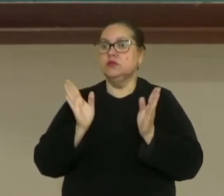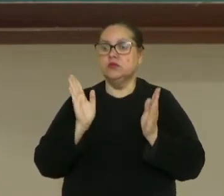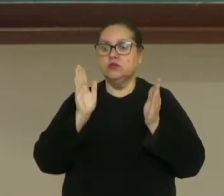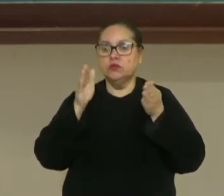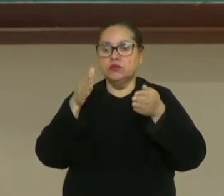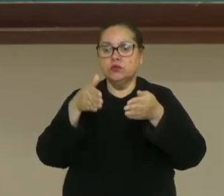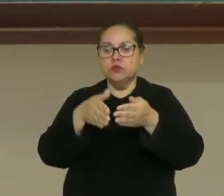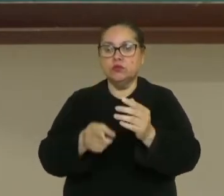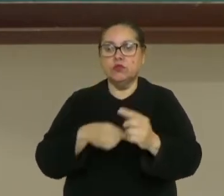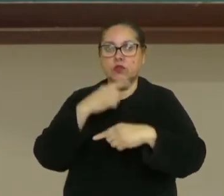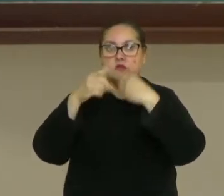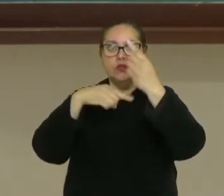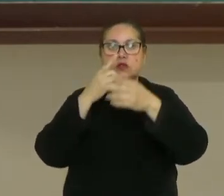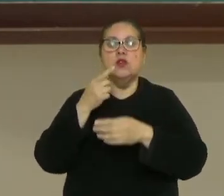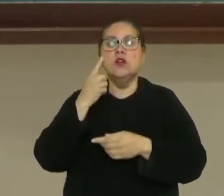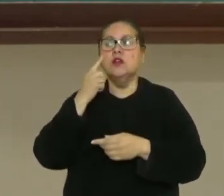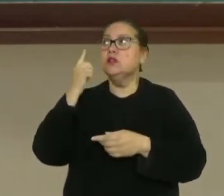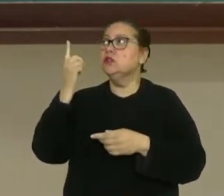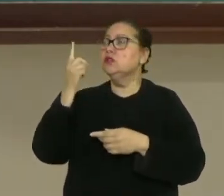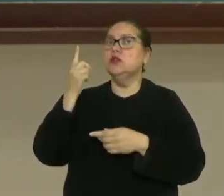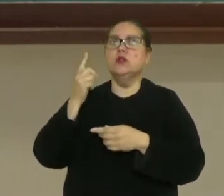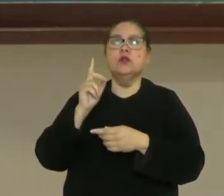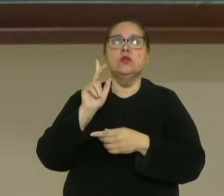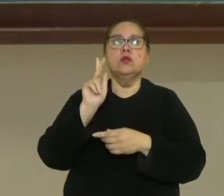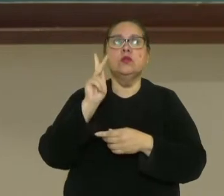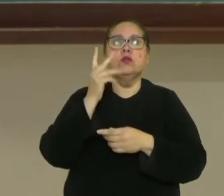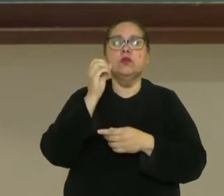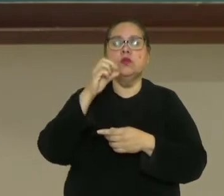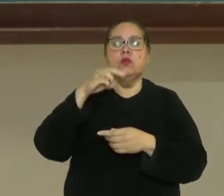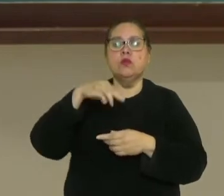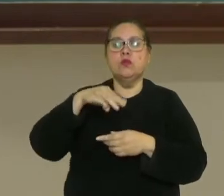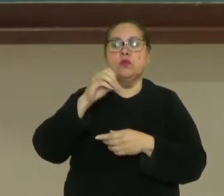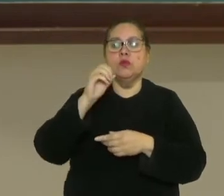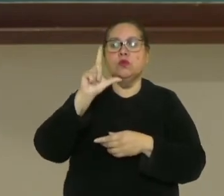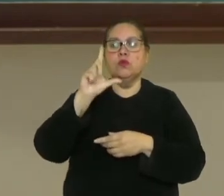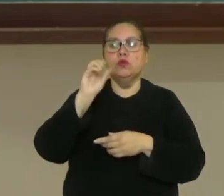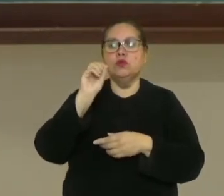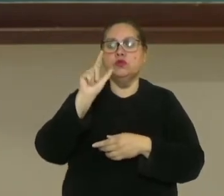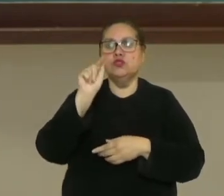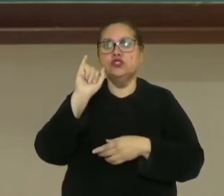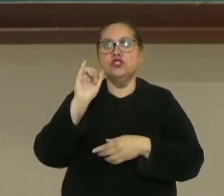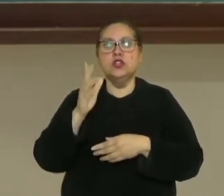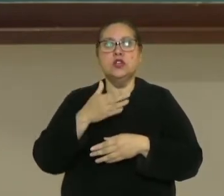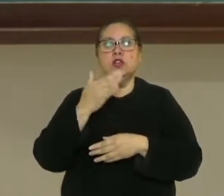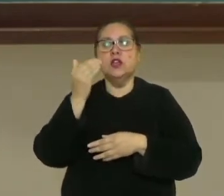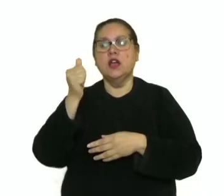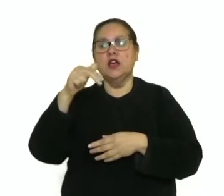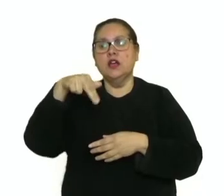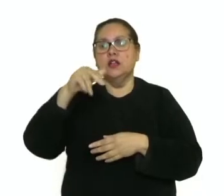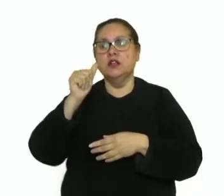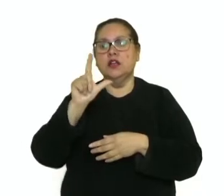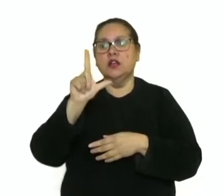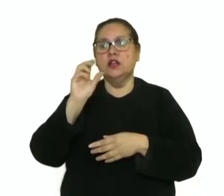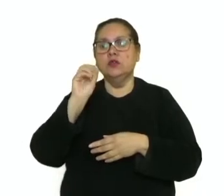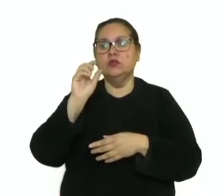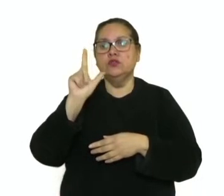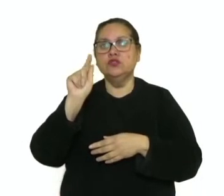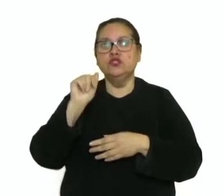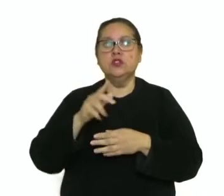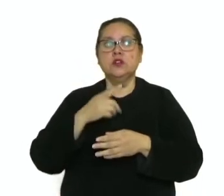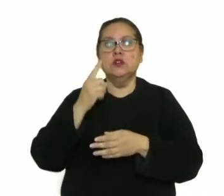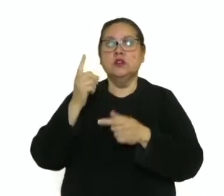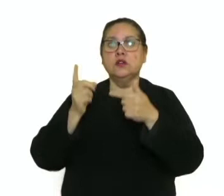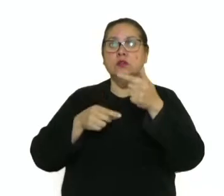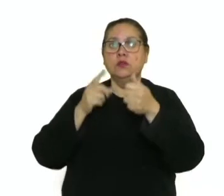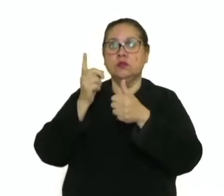evolutiva. Quando a gente vai falar em homologia e analogia entre órgãos, órgãos análogos têm a mesma função, porém,